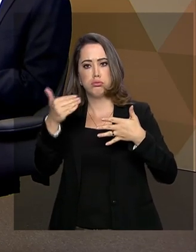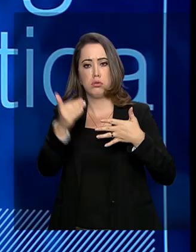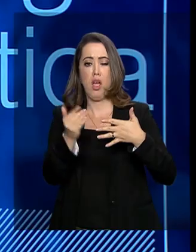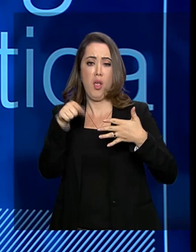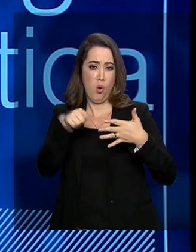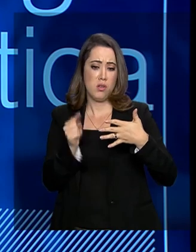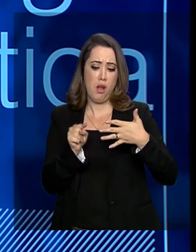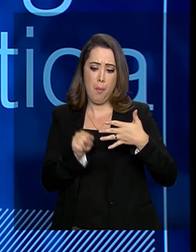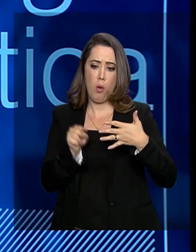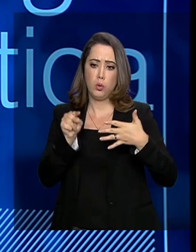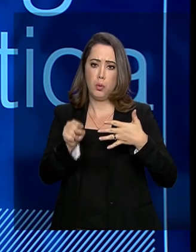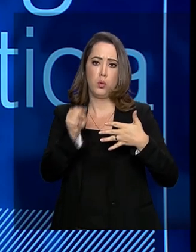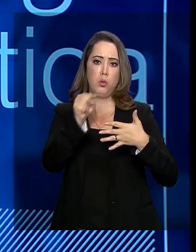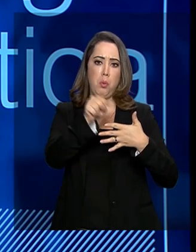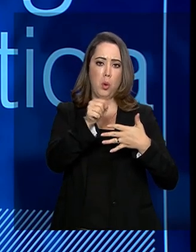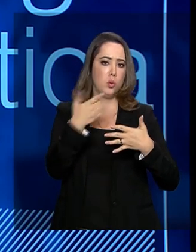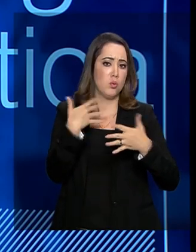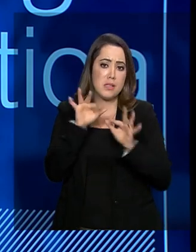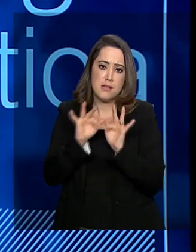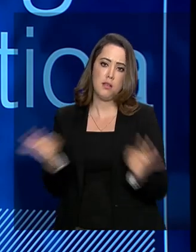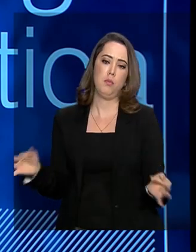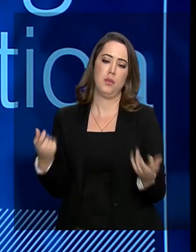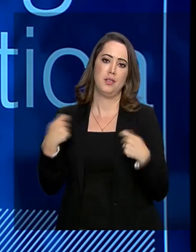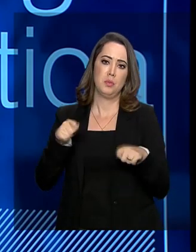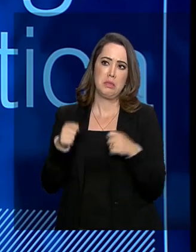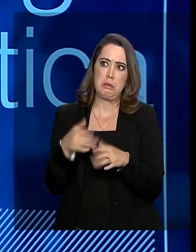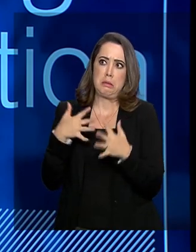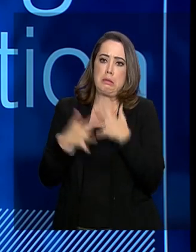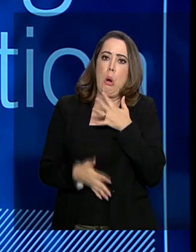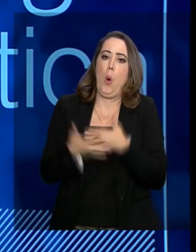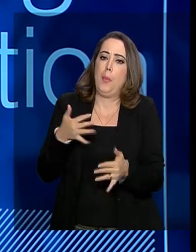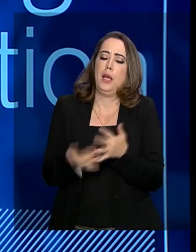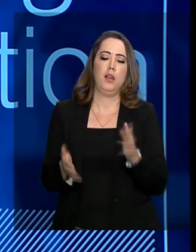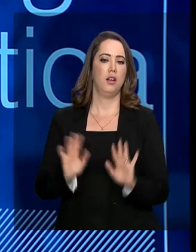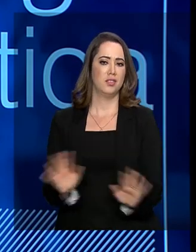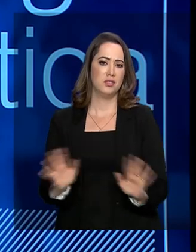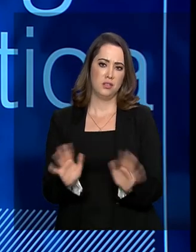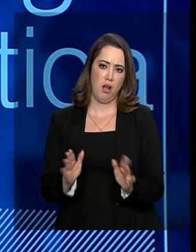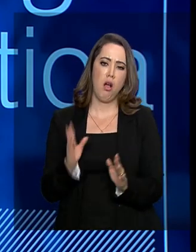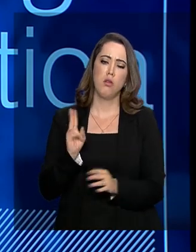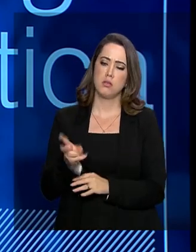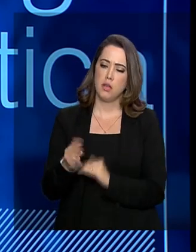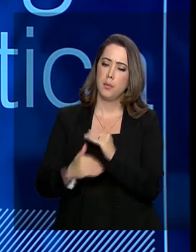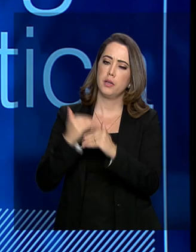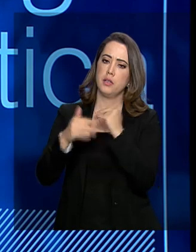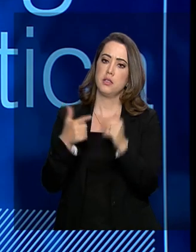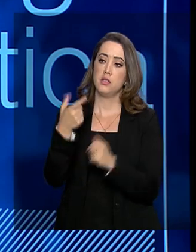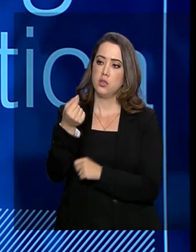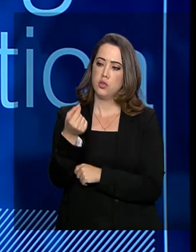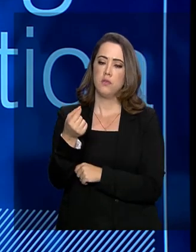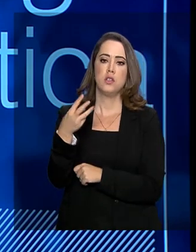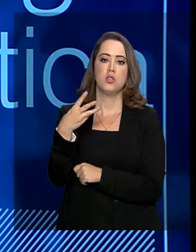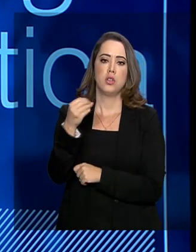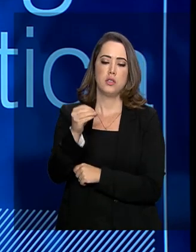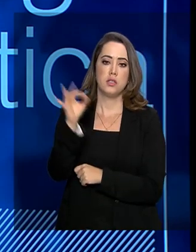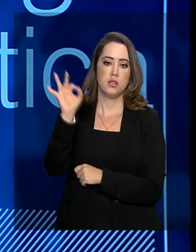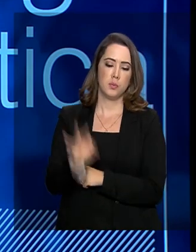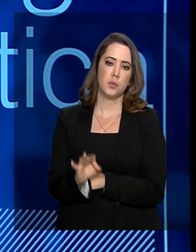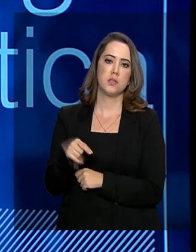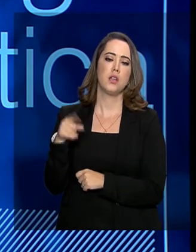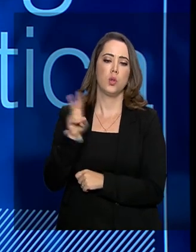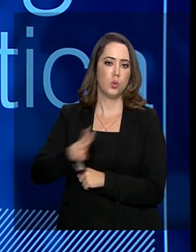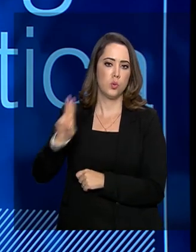10%, nossa expectativa com esse programa a gente consiga fazer aí que eles crescerem anualmente 20%, 30%, aumentar aí a nossa movimentação pela costa,